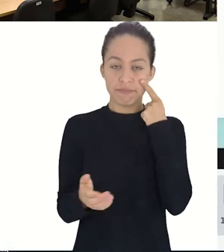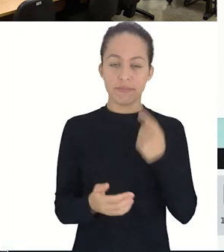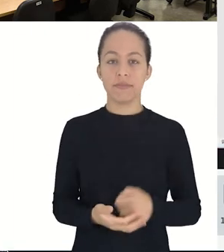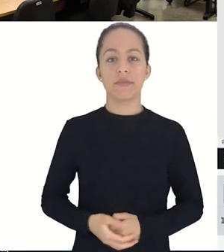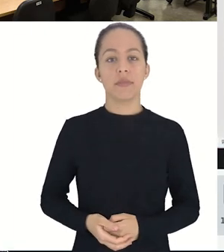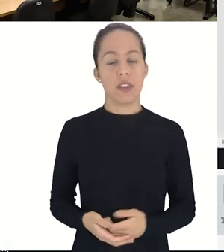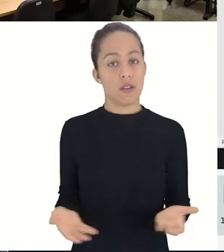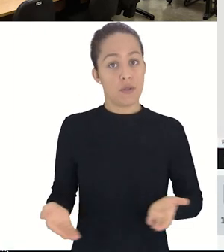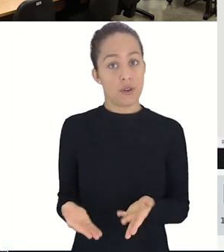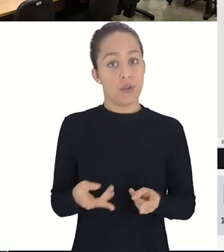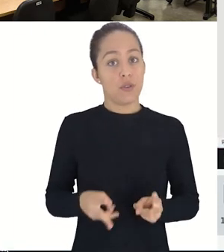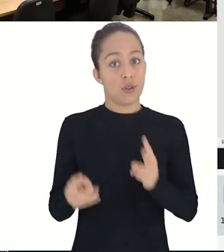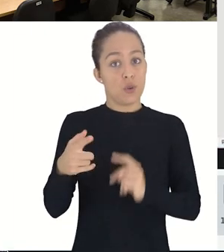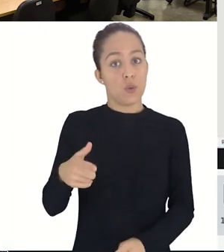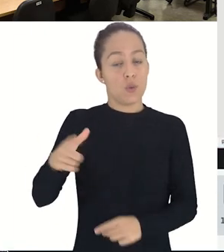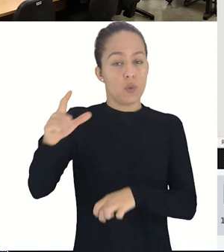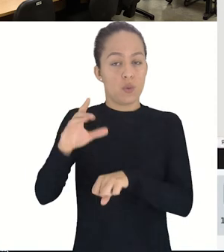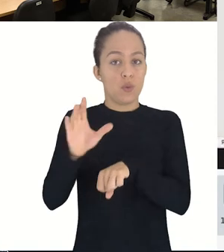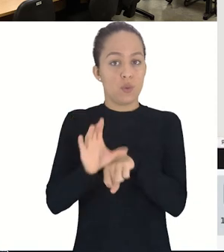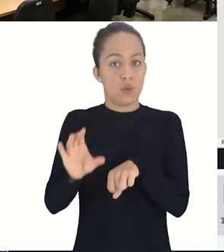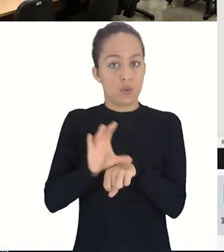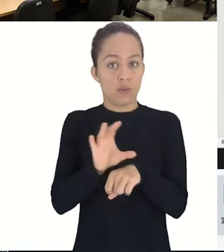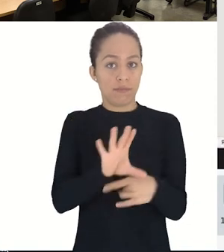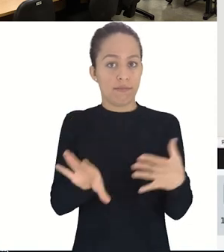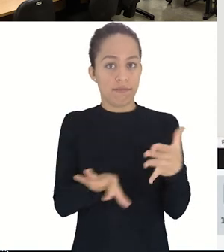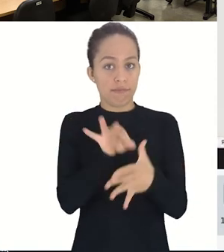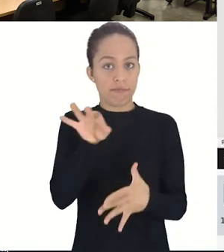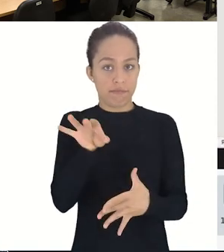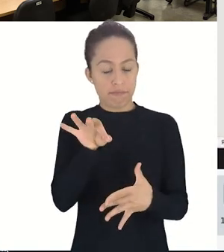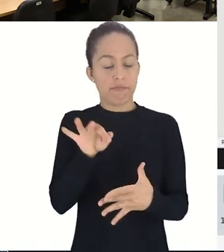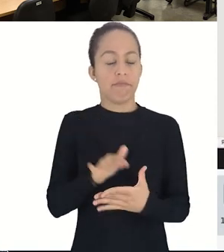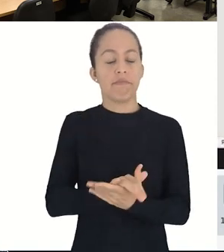Vamos proceder com o próximo curso a ser sorteado